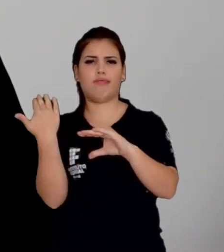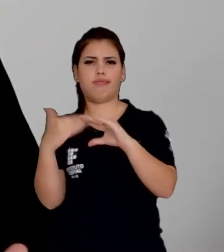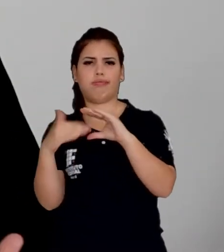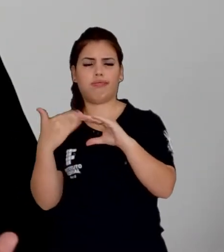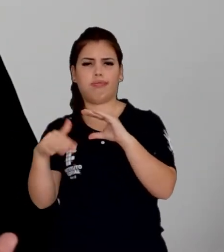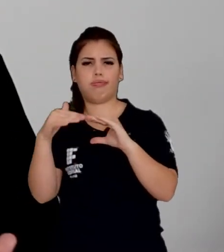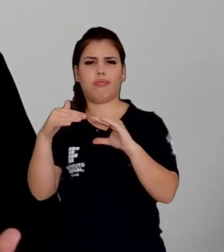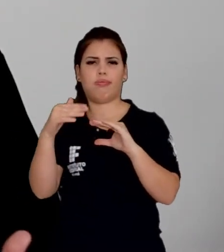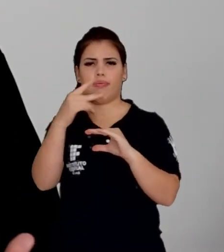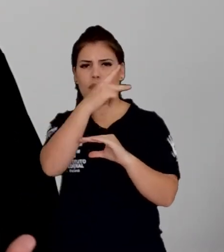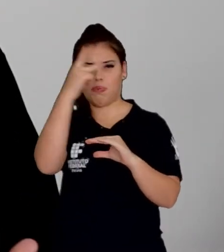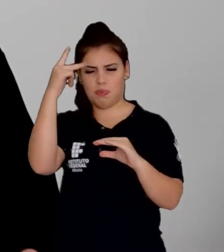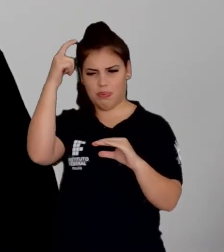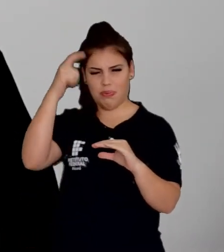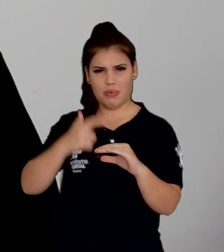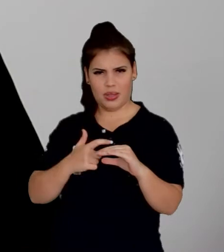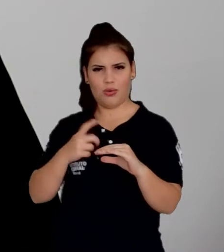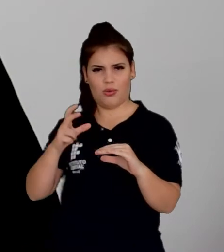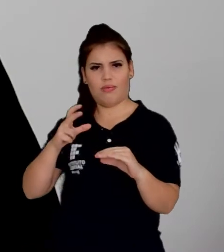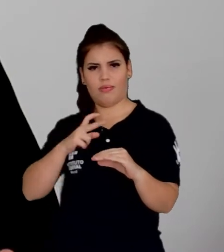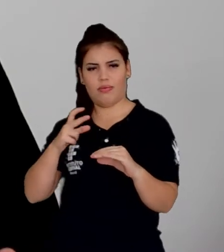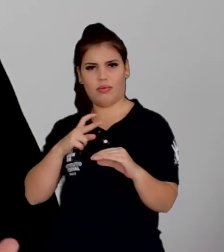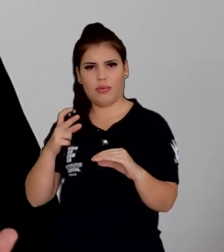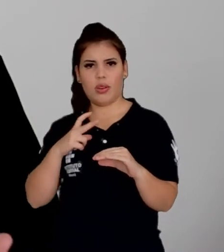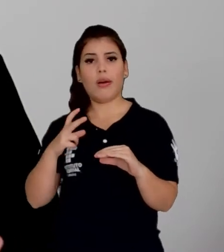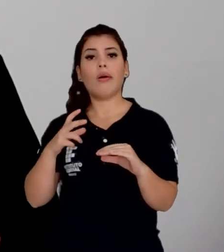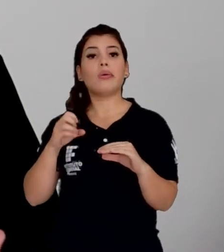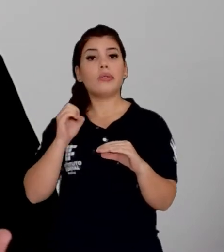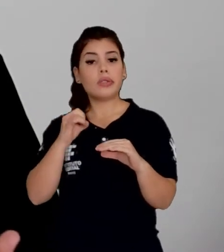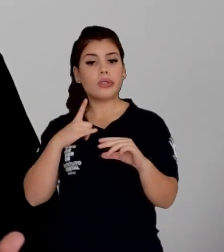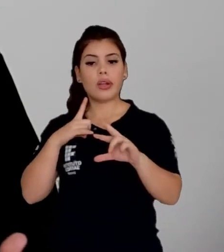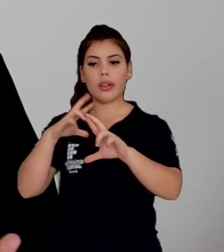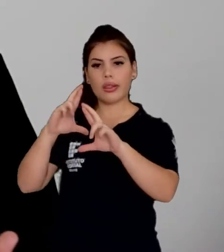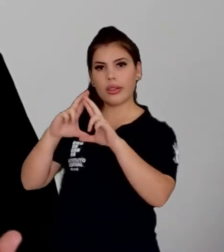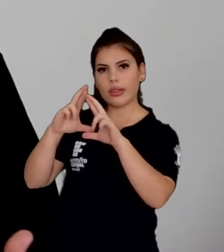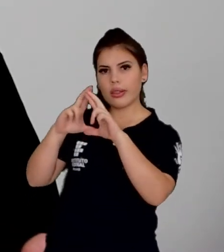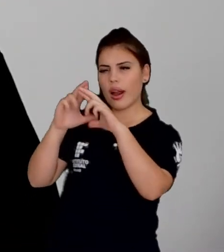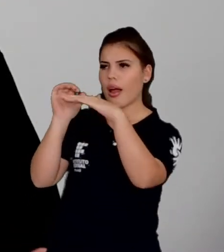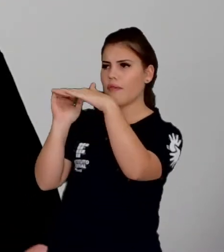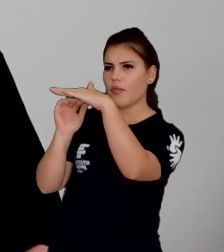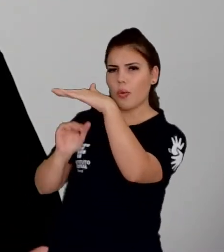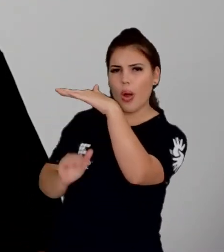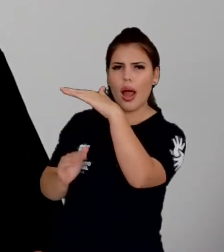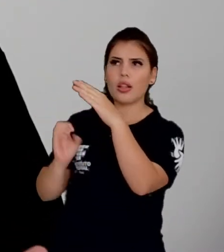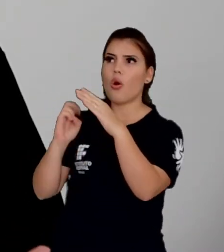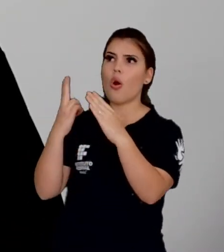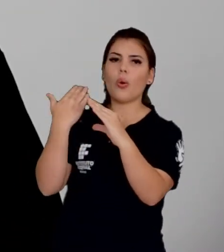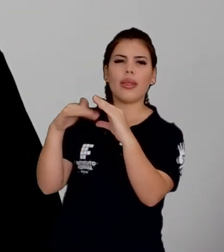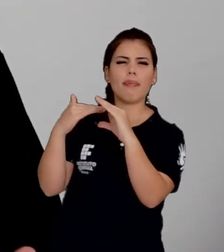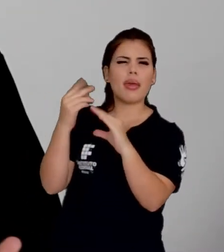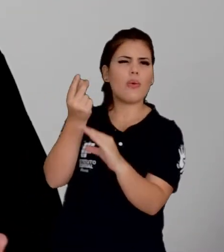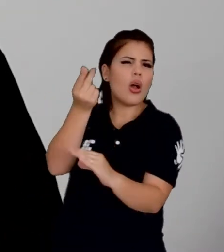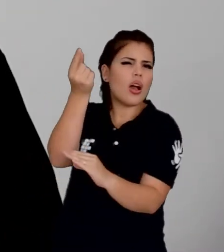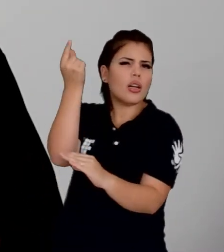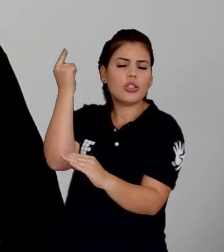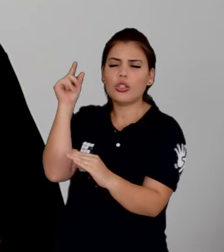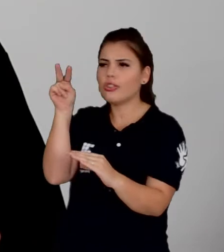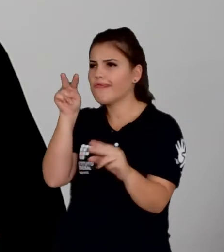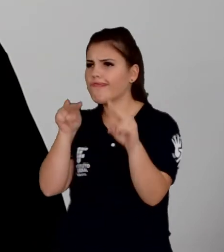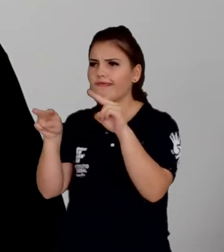pessoais, fazendo a limpeza de arquivos que tem no Drive, limpeza de arquivos de mensagens e e-mails muito antigos,